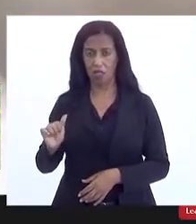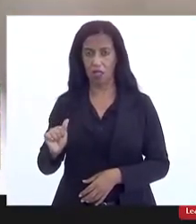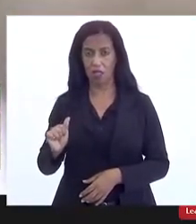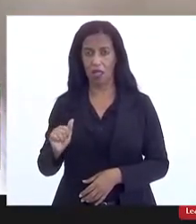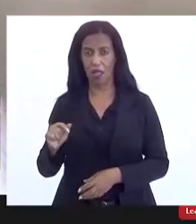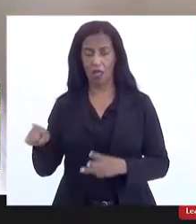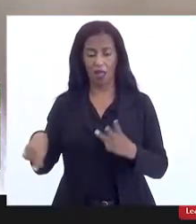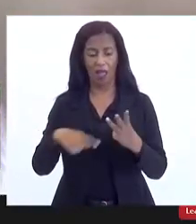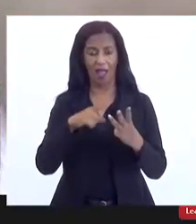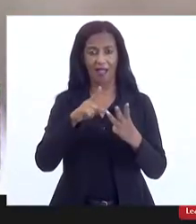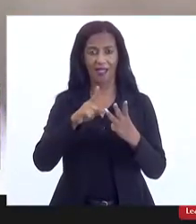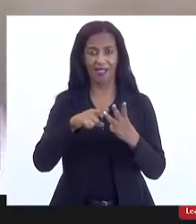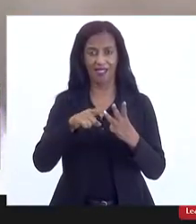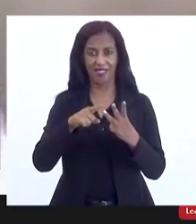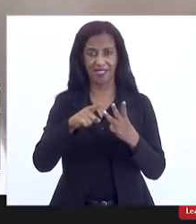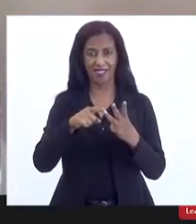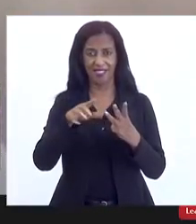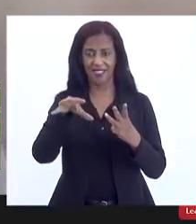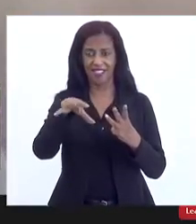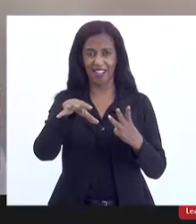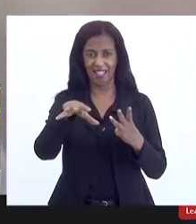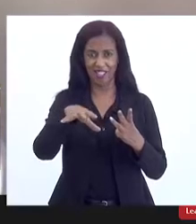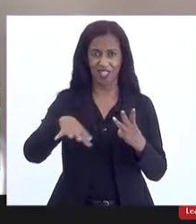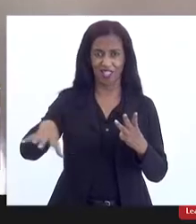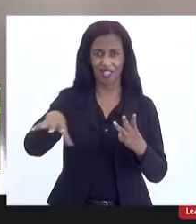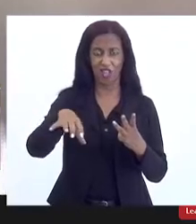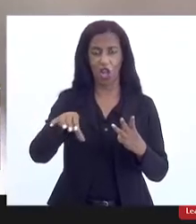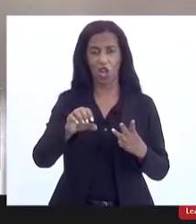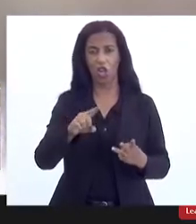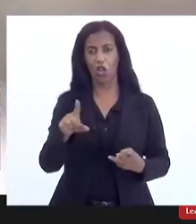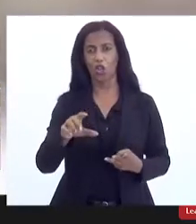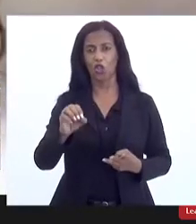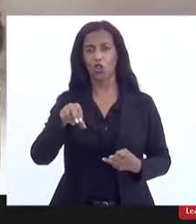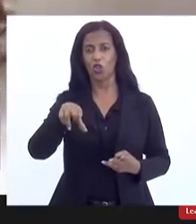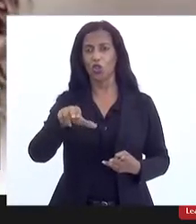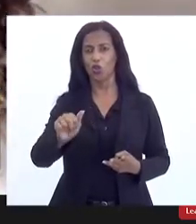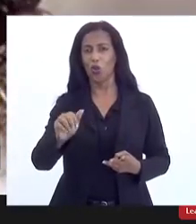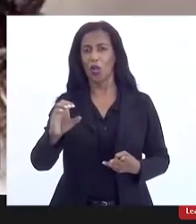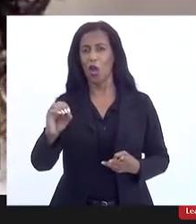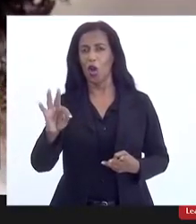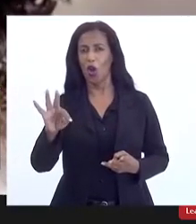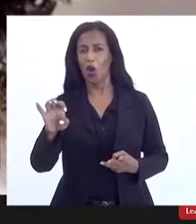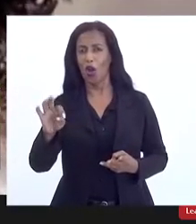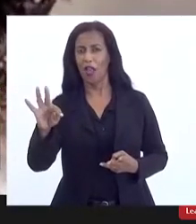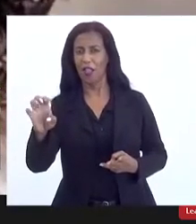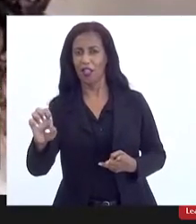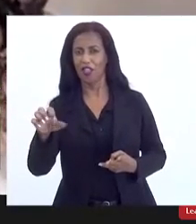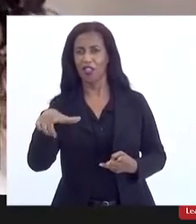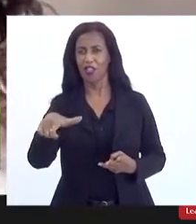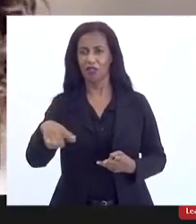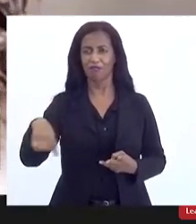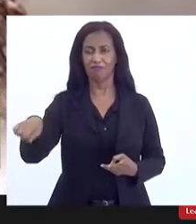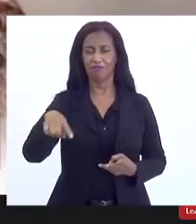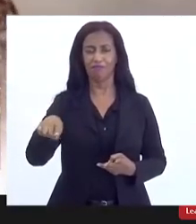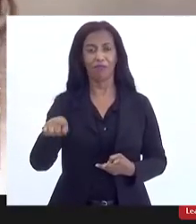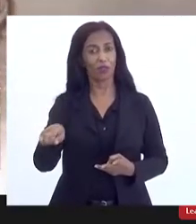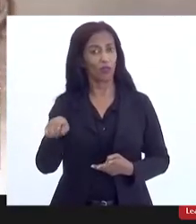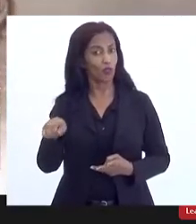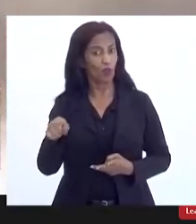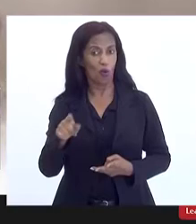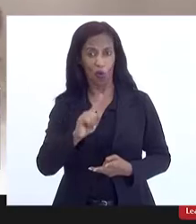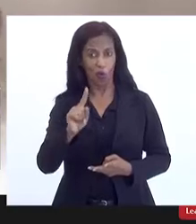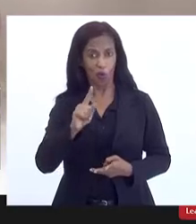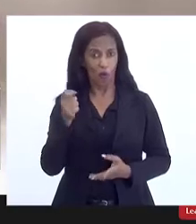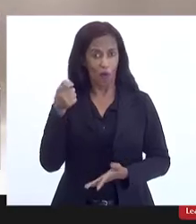área 3, que compreendia justamente a Zona Oeste e alguns municípios menores do interior, foi justamente a área que não